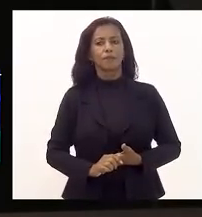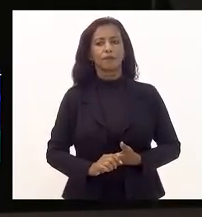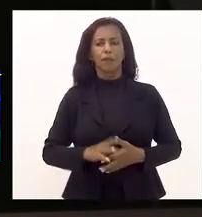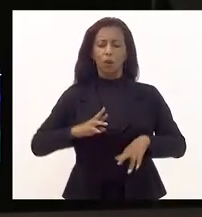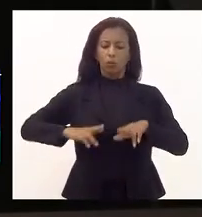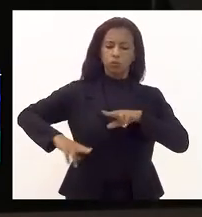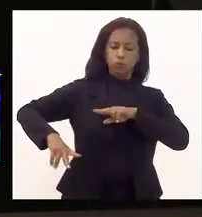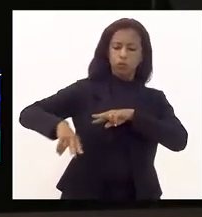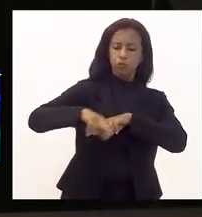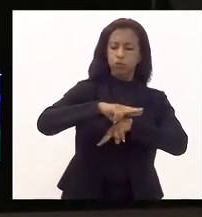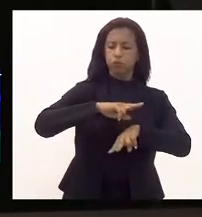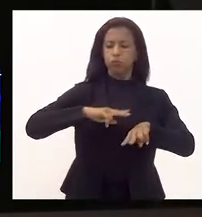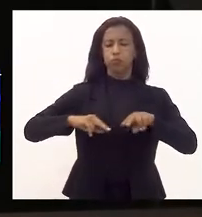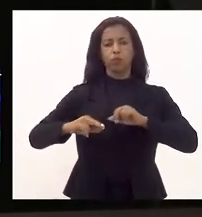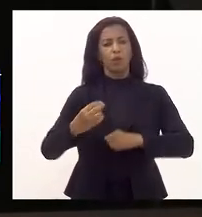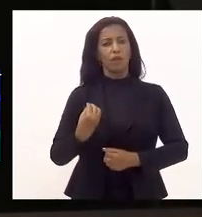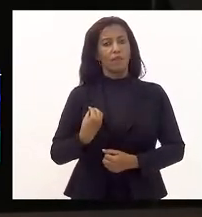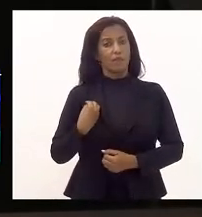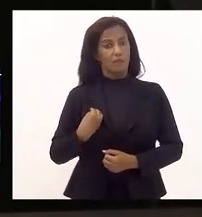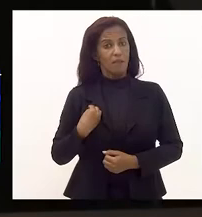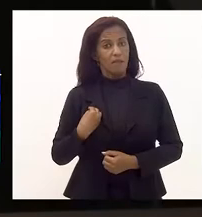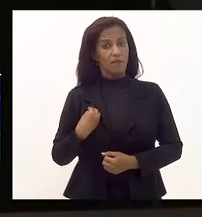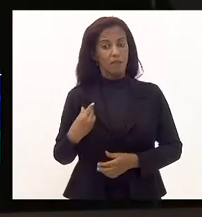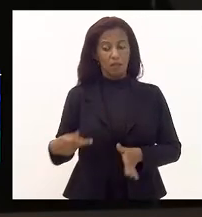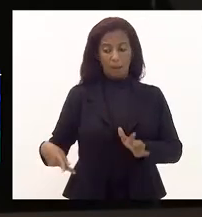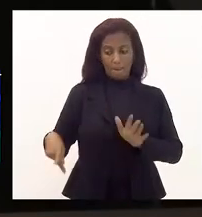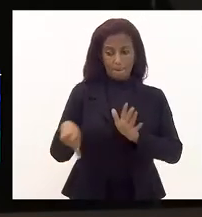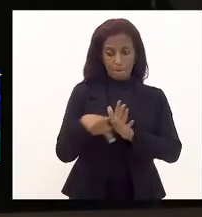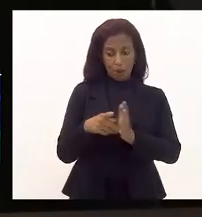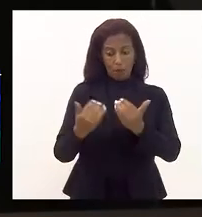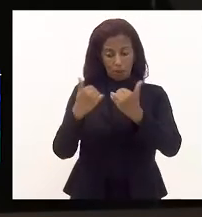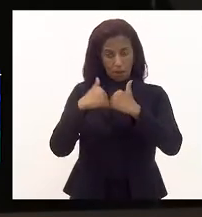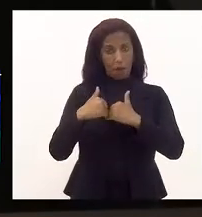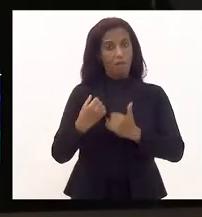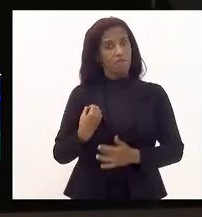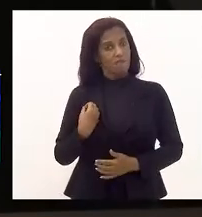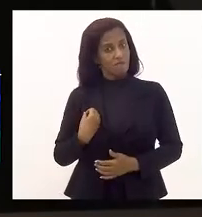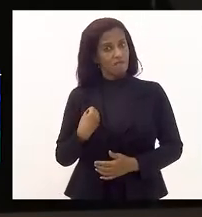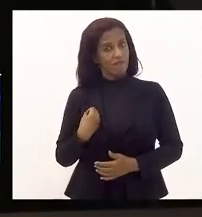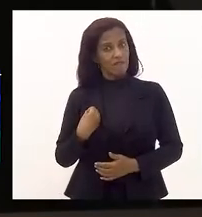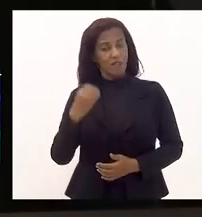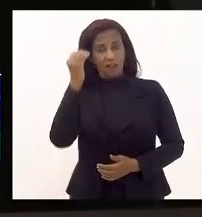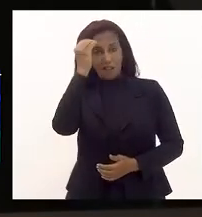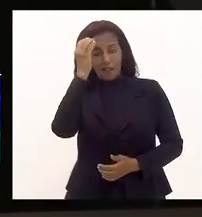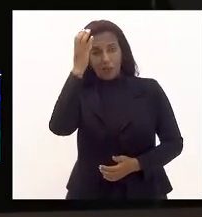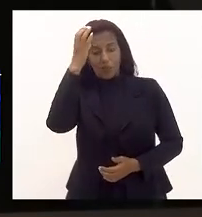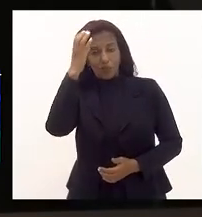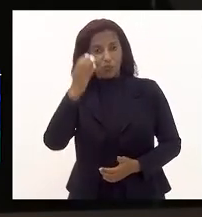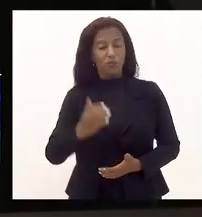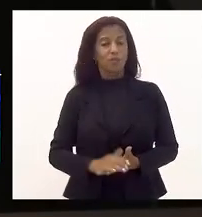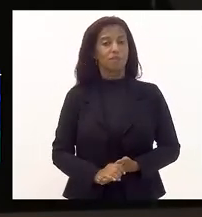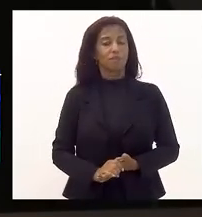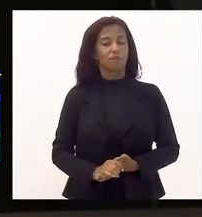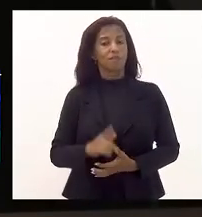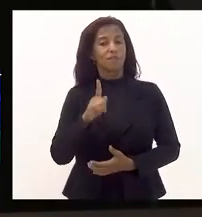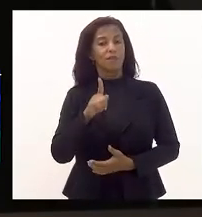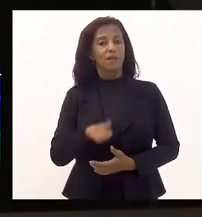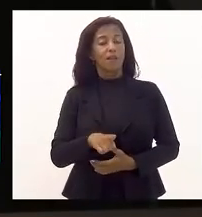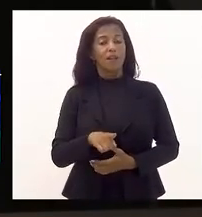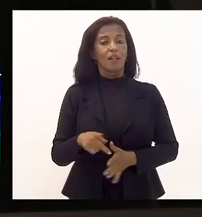nossas vidas e que existe nas nossas próprias vidas. A cultura, ela é